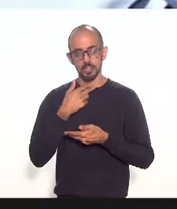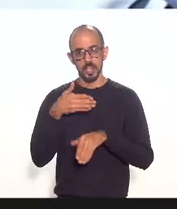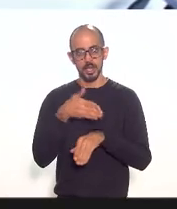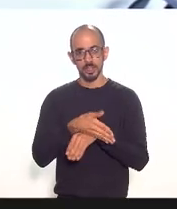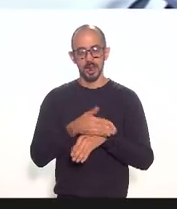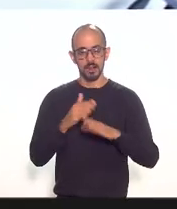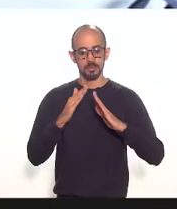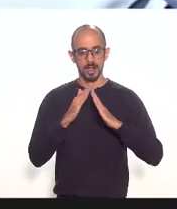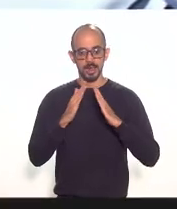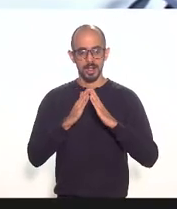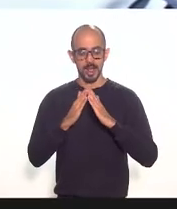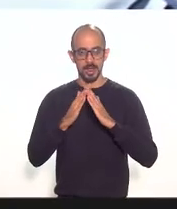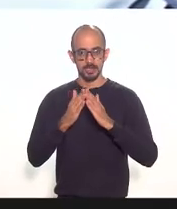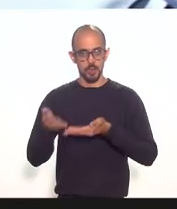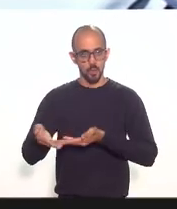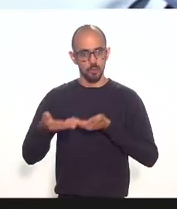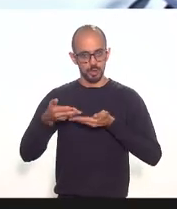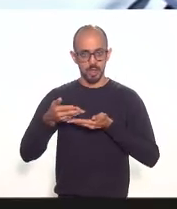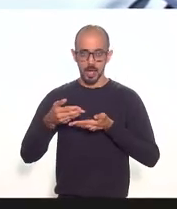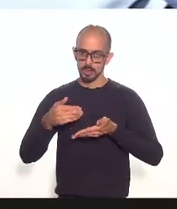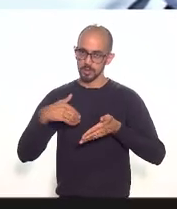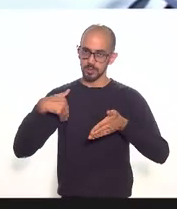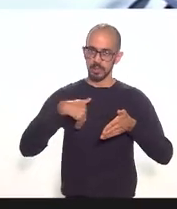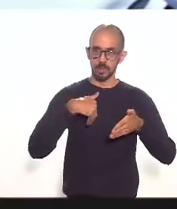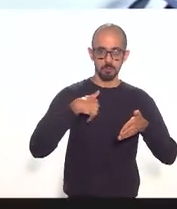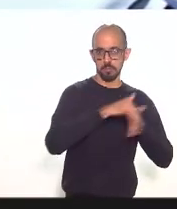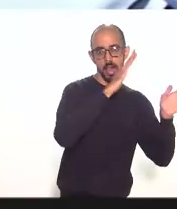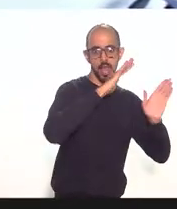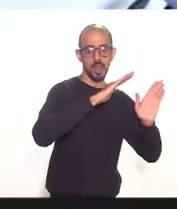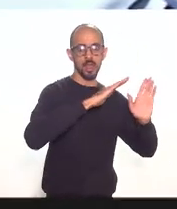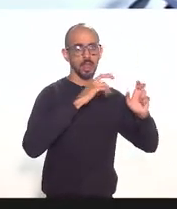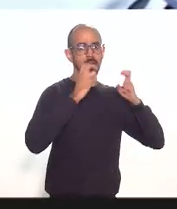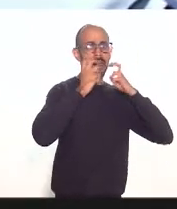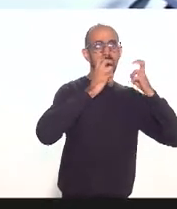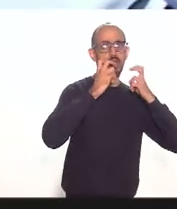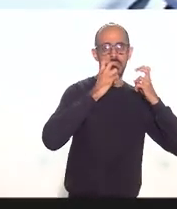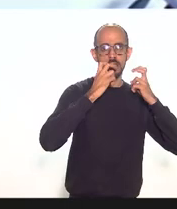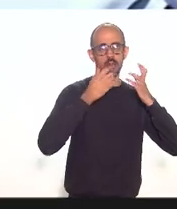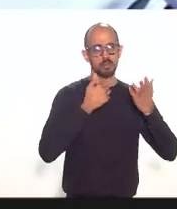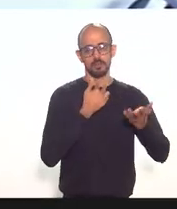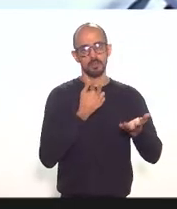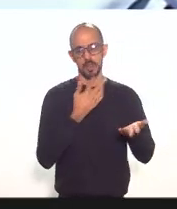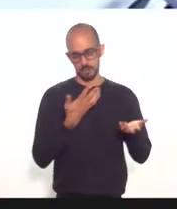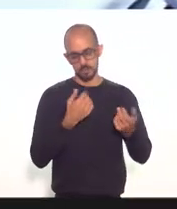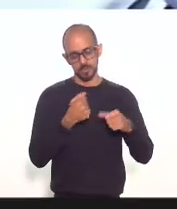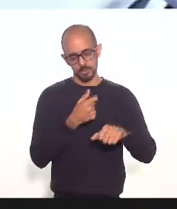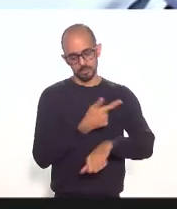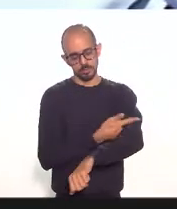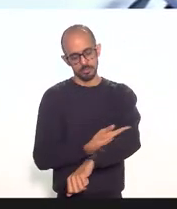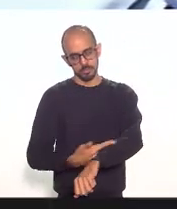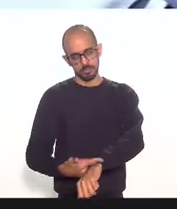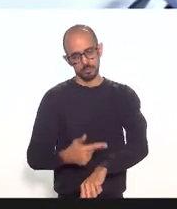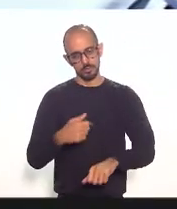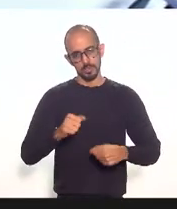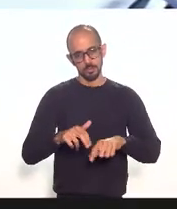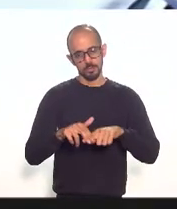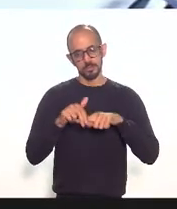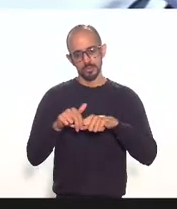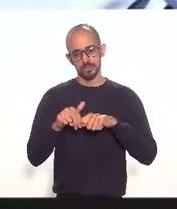convidado nem chutando a porta nem falando alto por isso você entra e tira o som